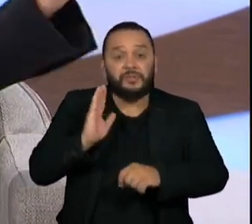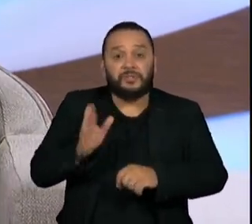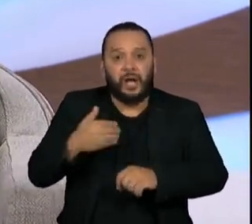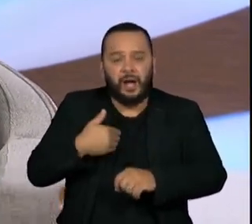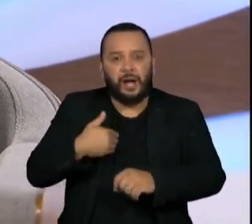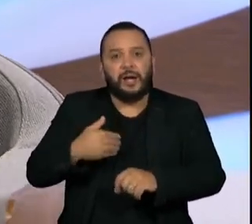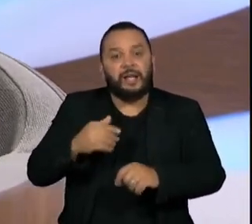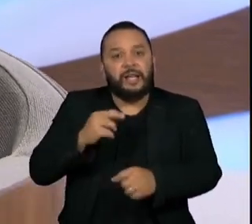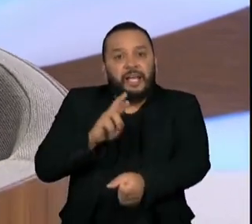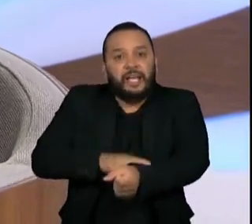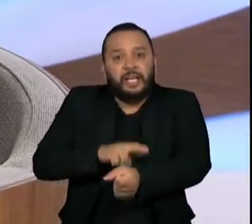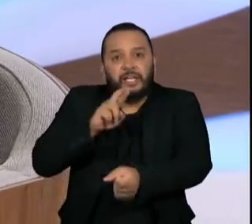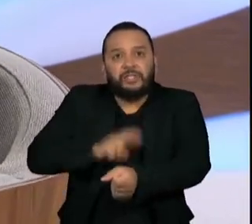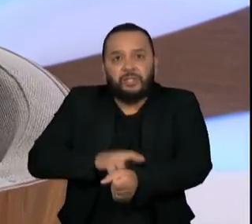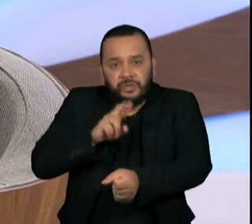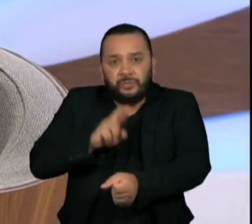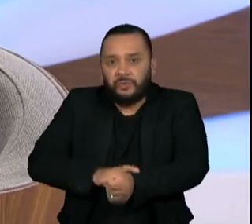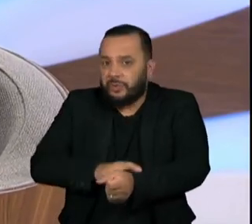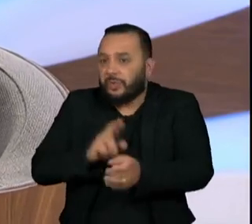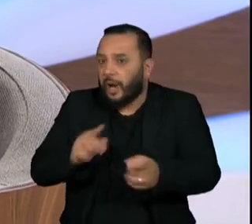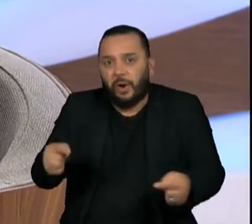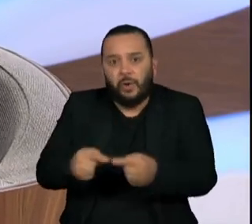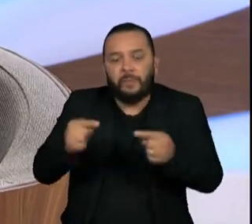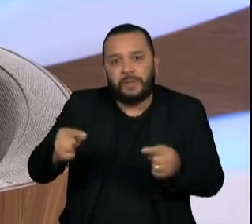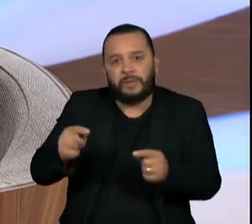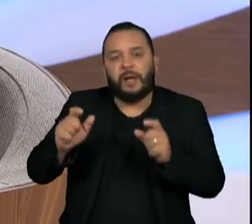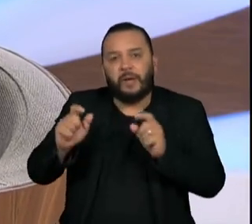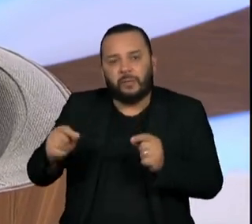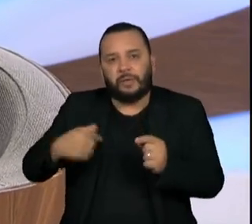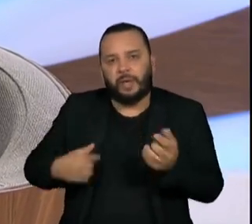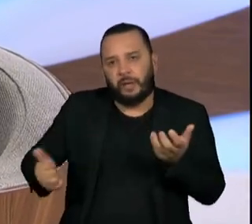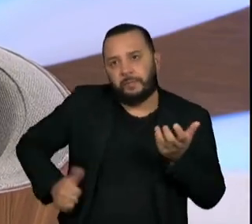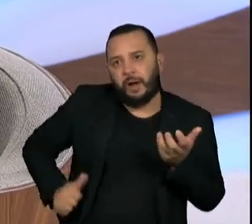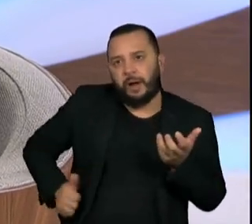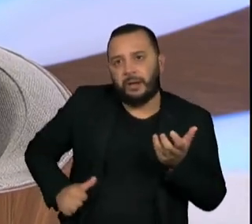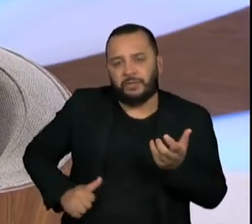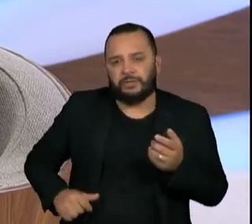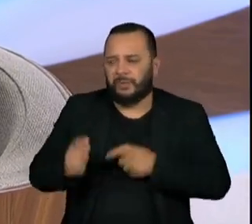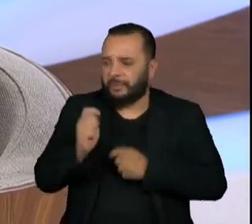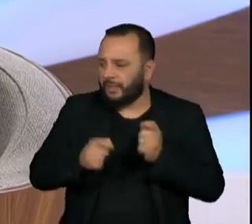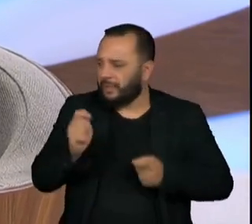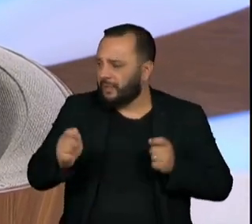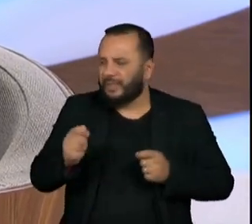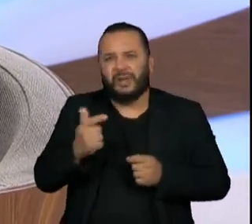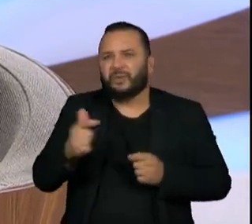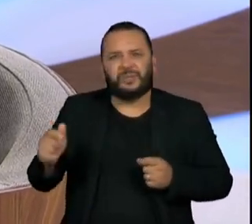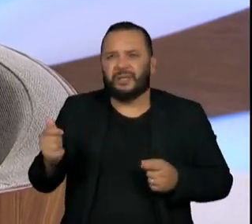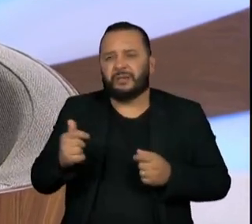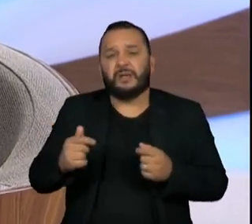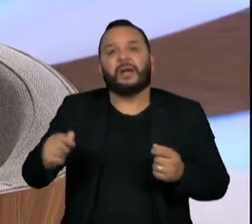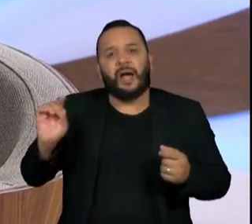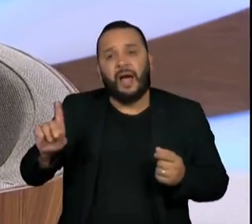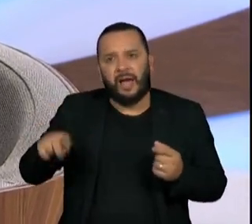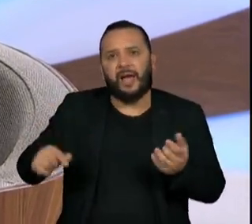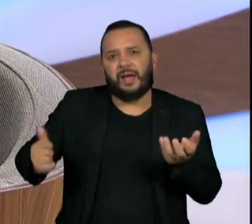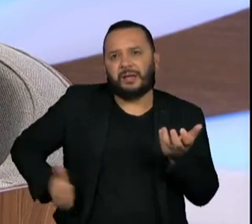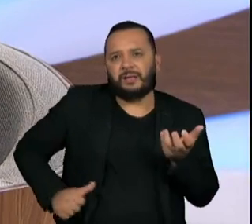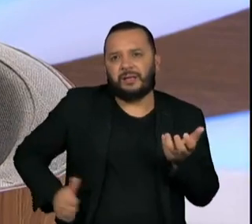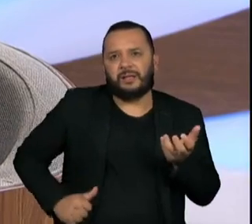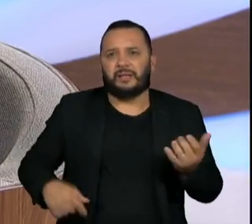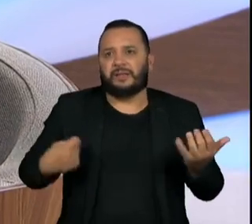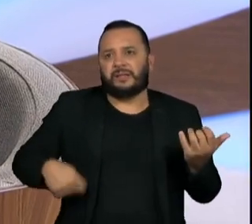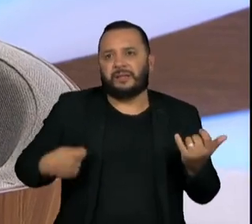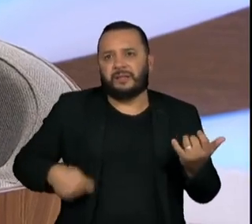pulsação pra poder linkar baixo, bateria. Bateria eu acho que nem tocou, não tocou não, só tocou baixo, uma guitarrinha,